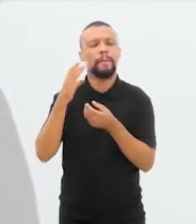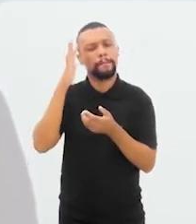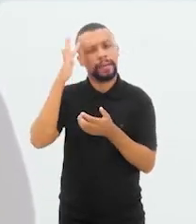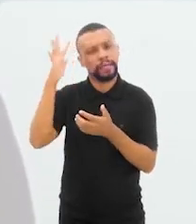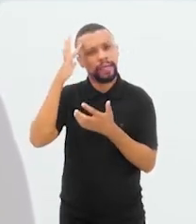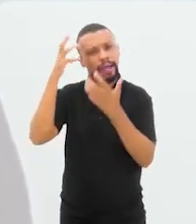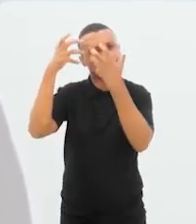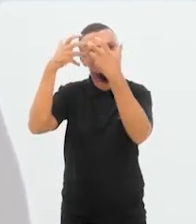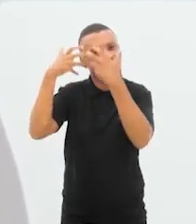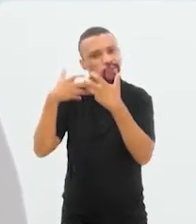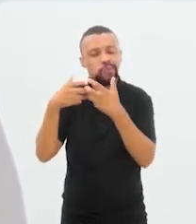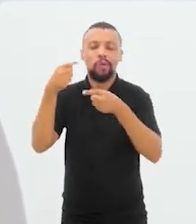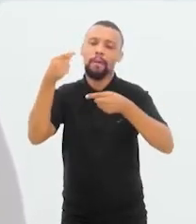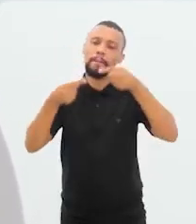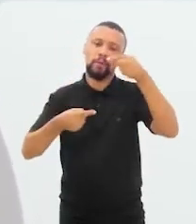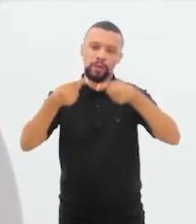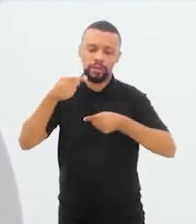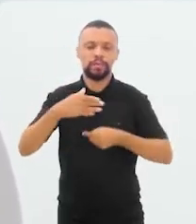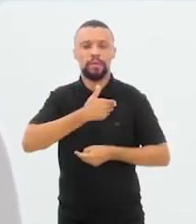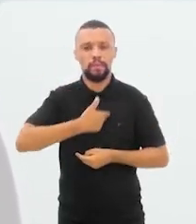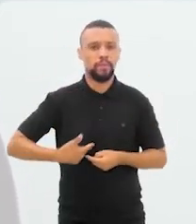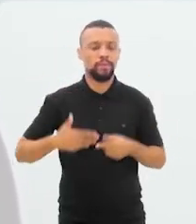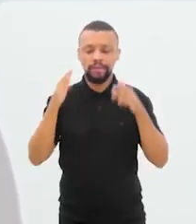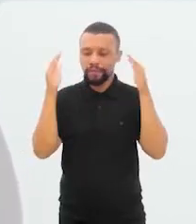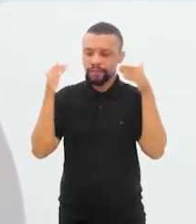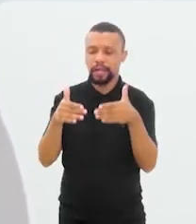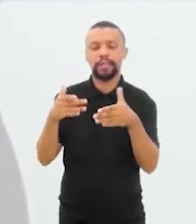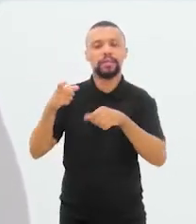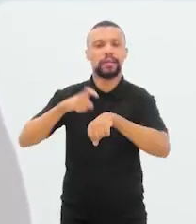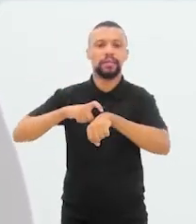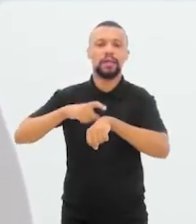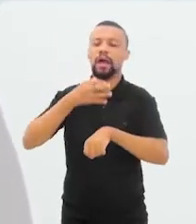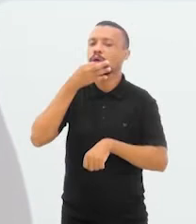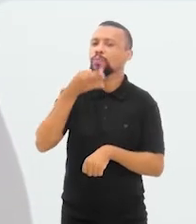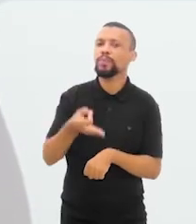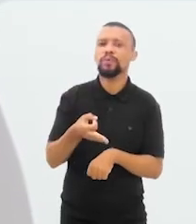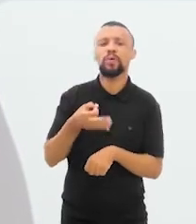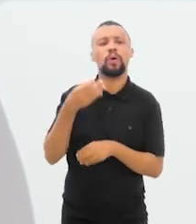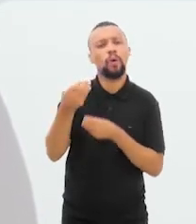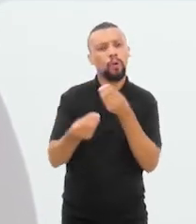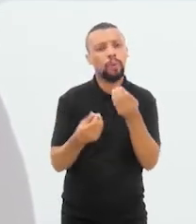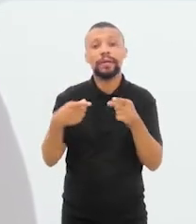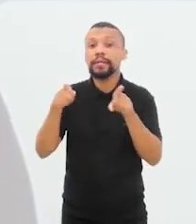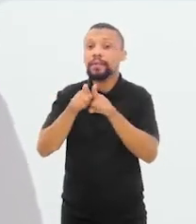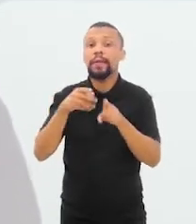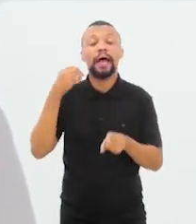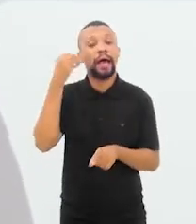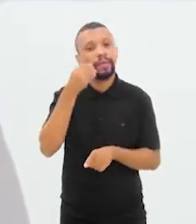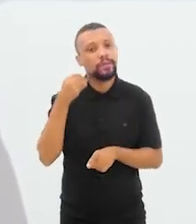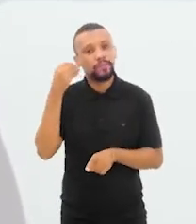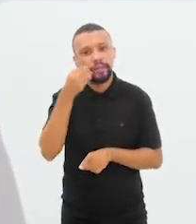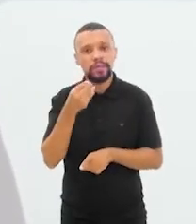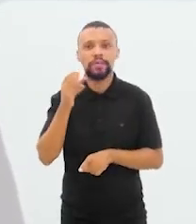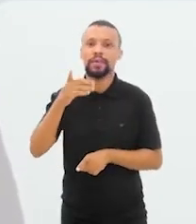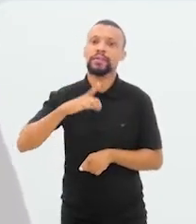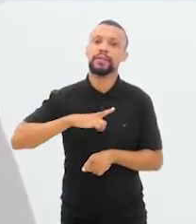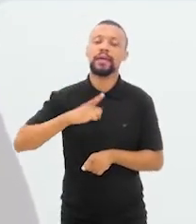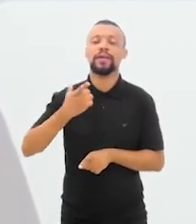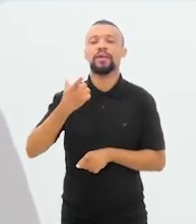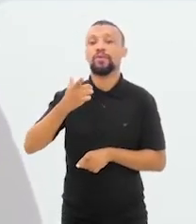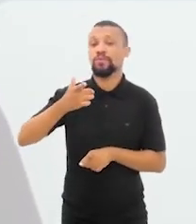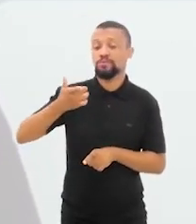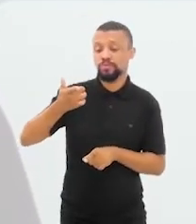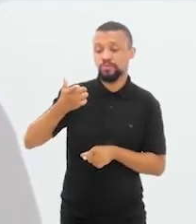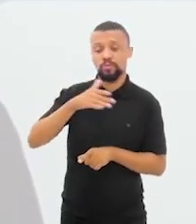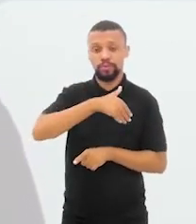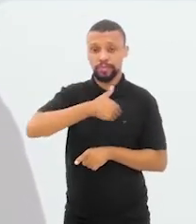pensar e também sedimentar políticas públicas voltadas a esse tema. Na sua opinião, Inícia, de que forma também essa experiência, já que